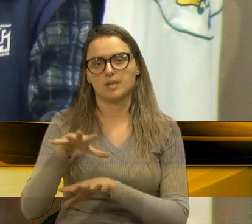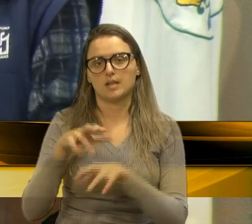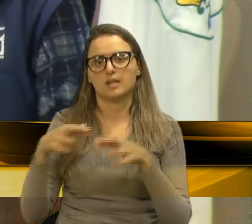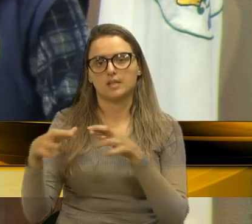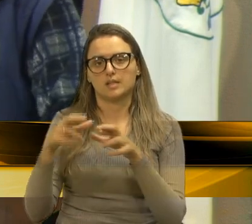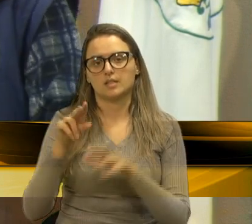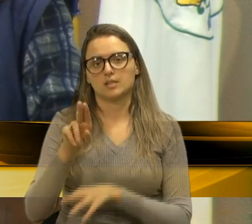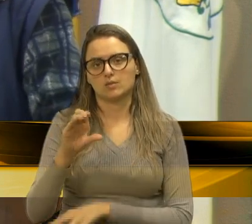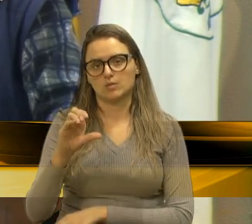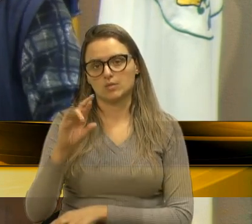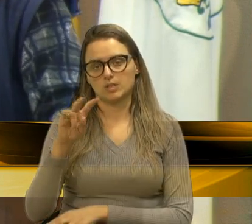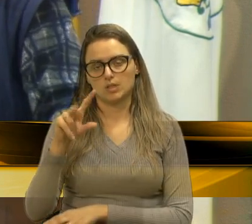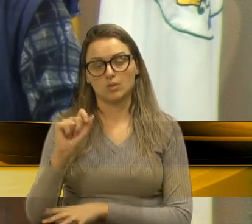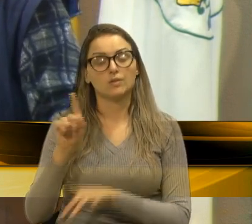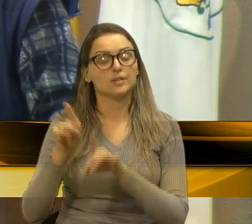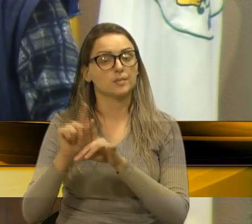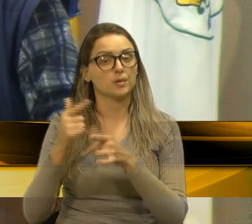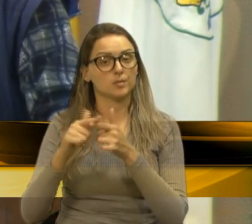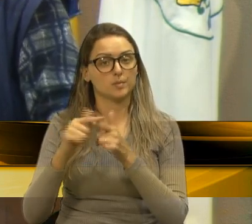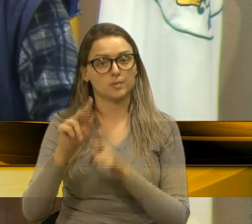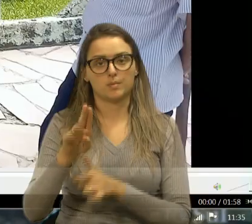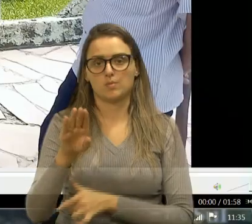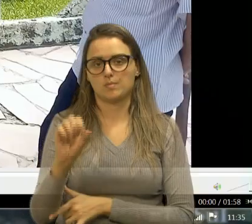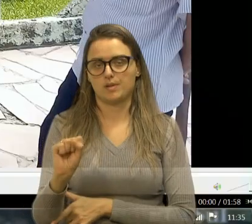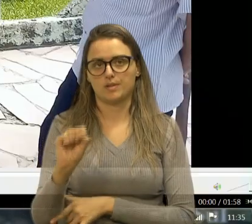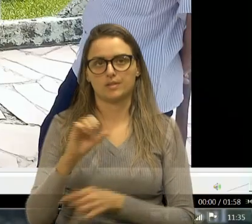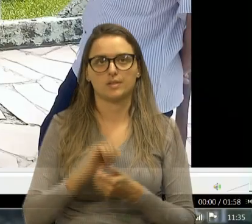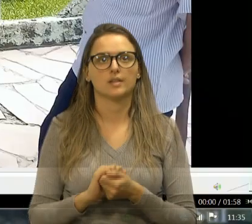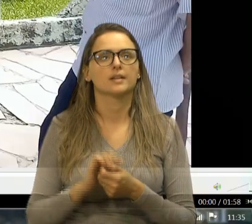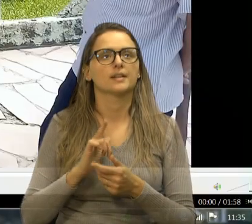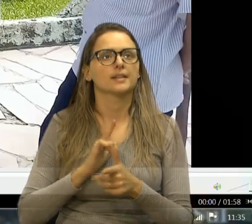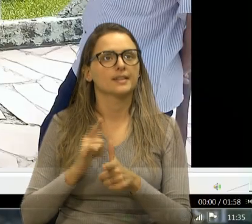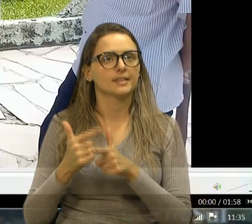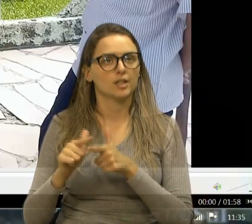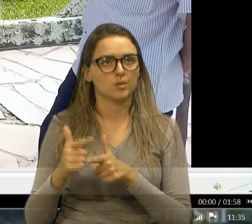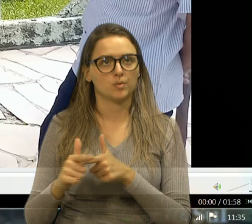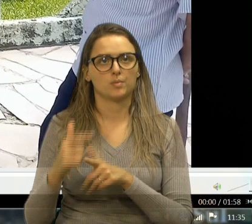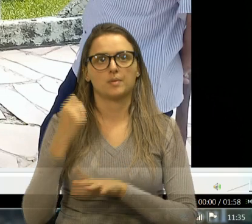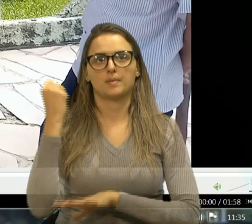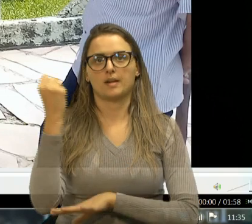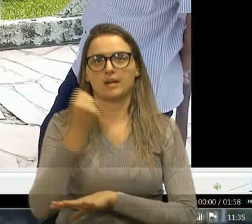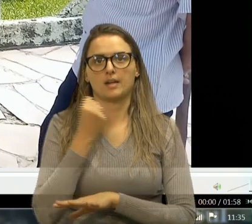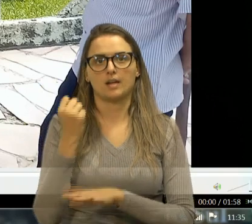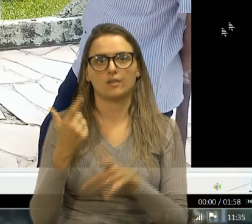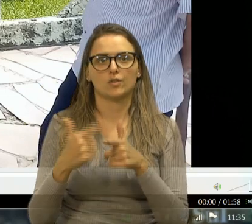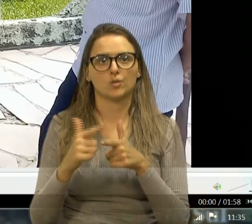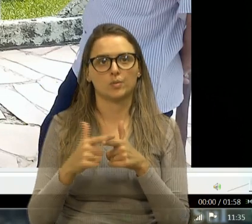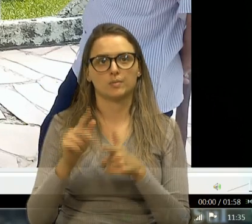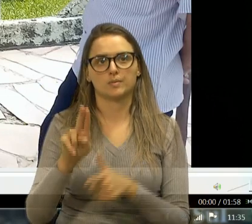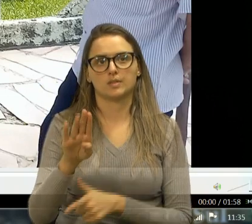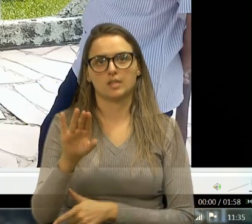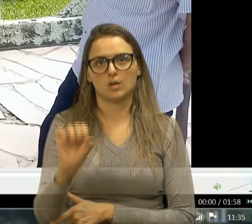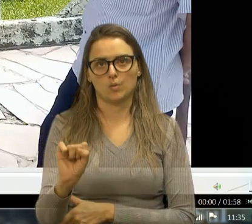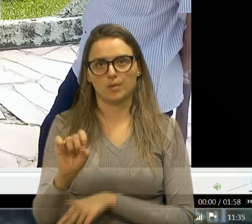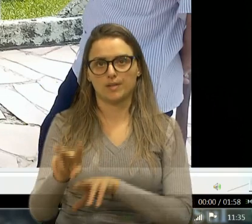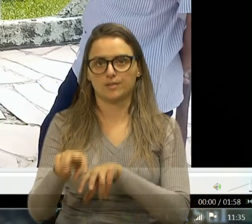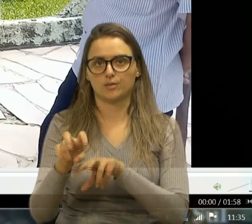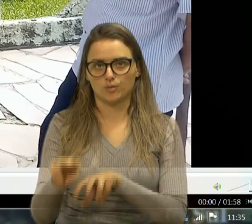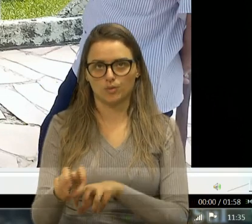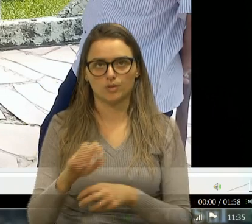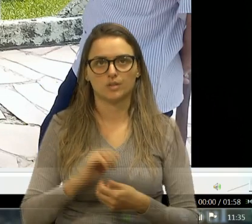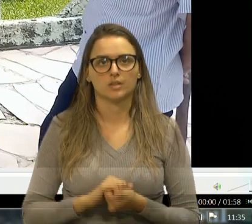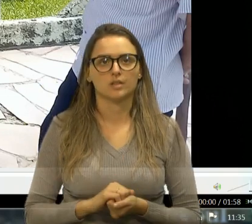UBS lá também. Então, percebemos que está precário a nossa situação das UBS no nosso interior. Nós estamos e